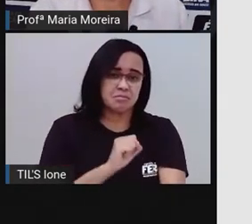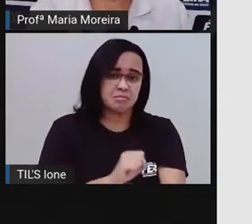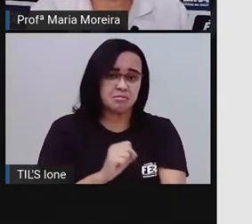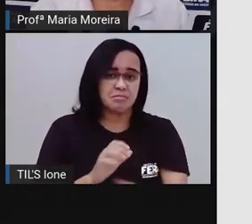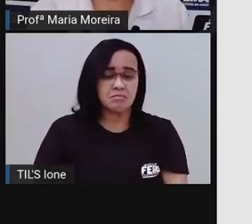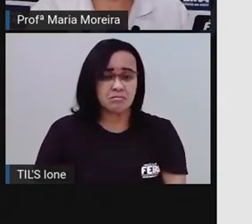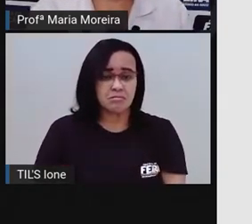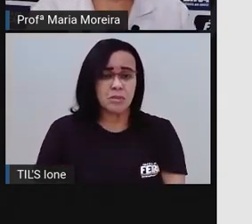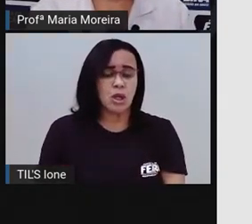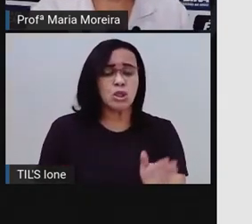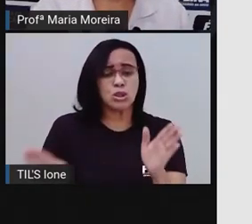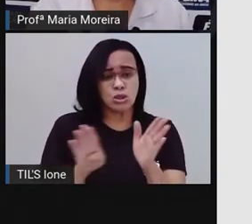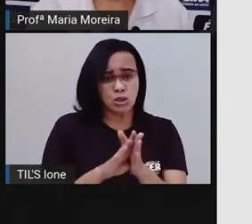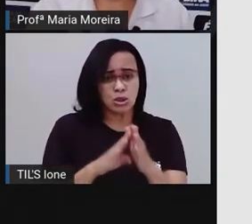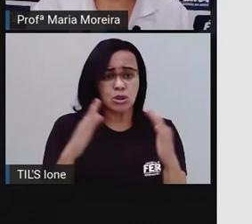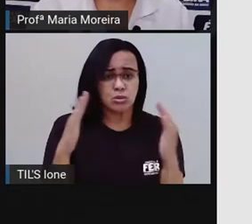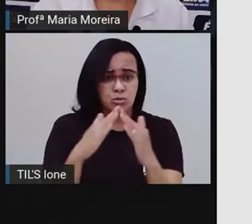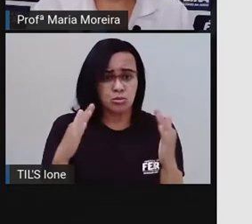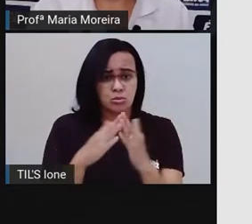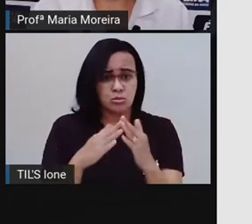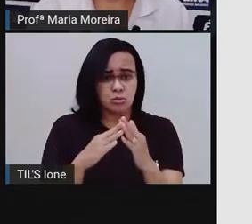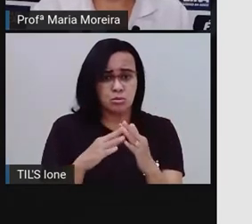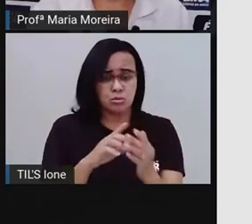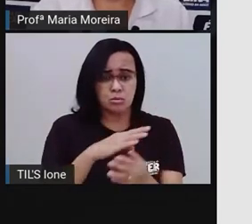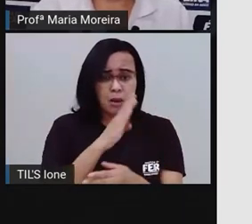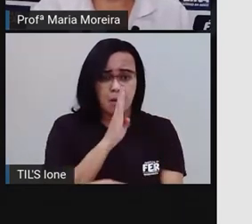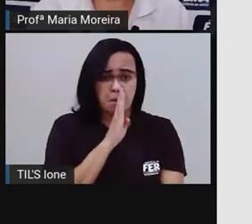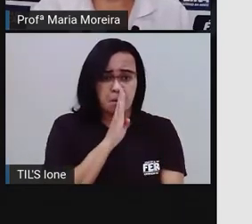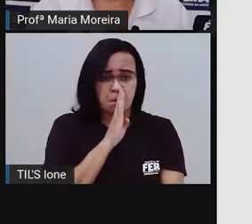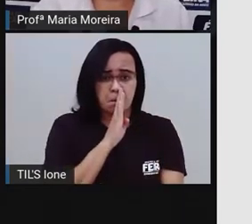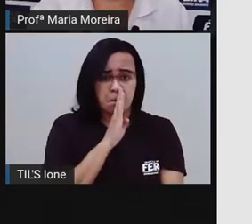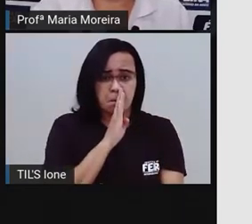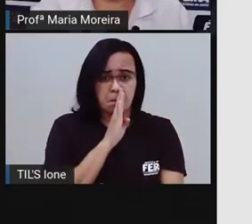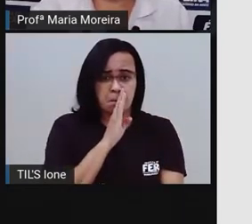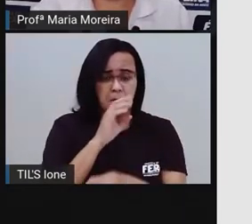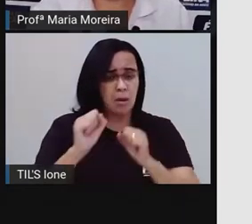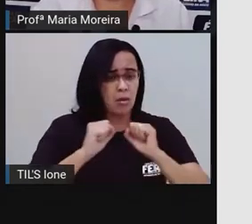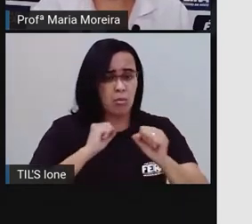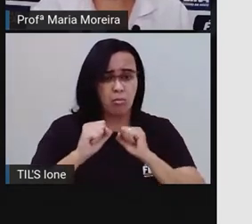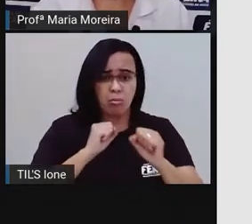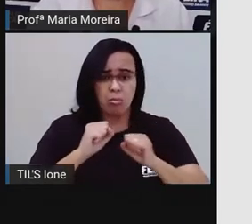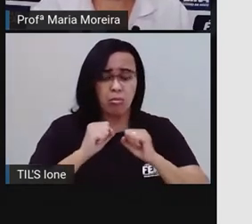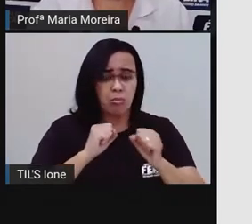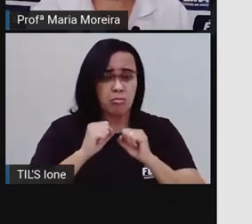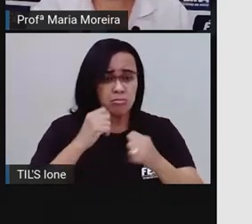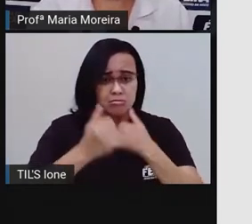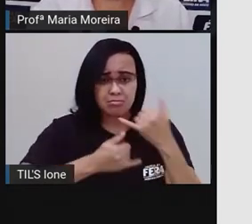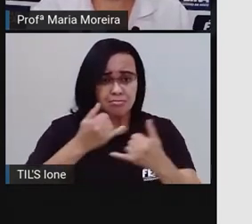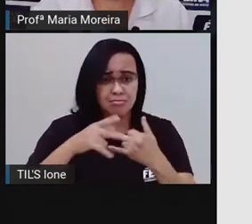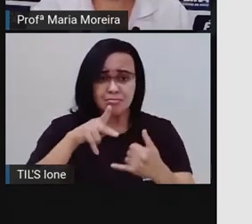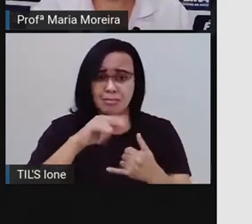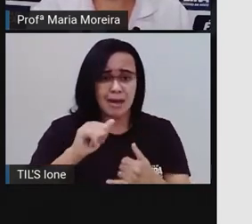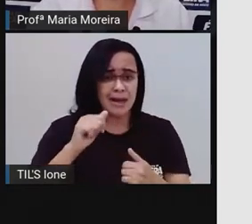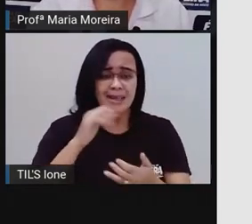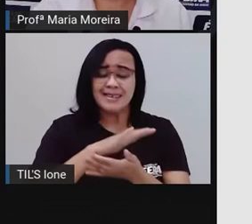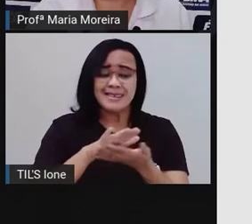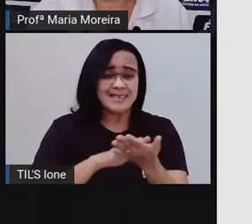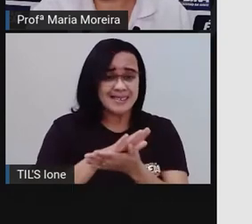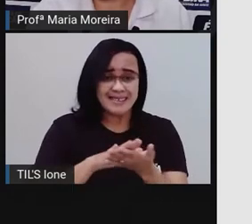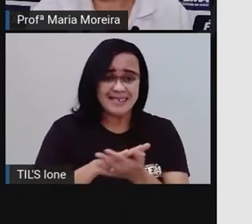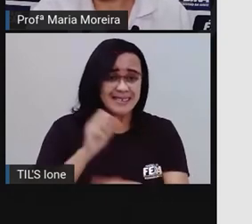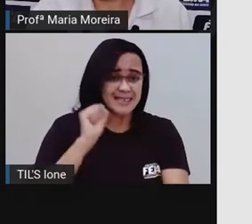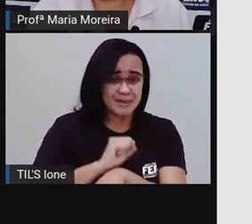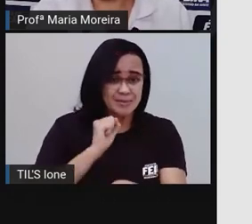Chegou em casa mudo, não correu para os braços do pai que sempre o esperava na hora do